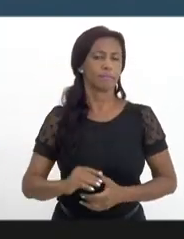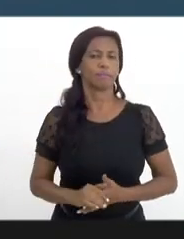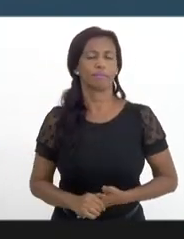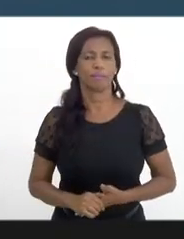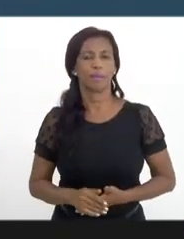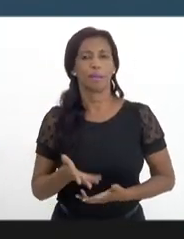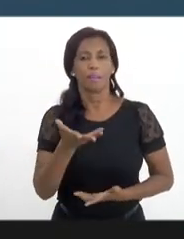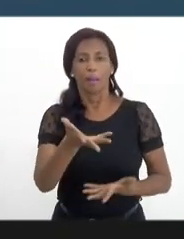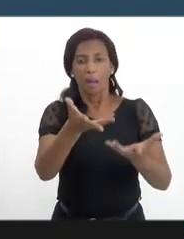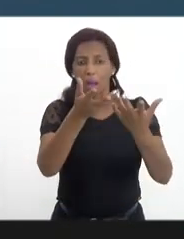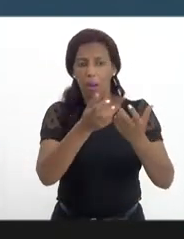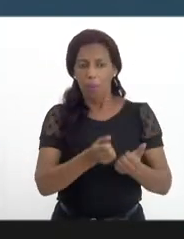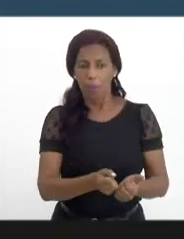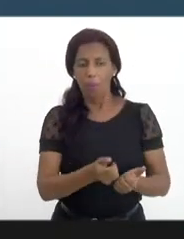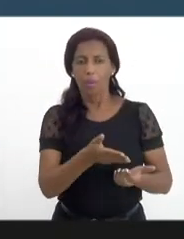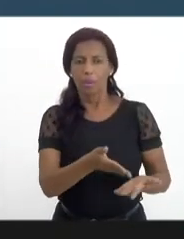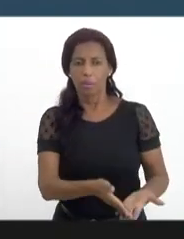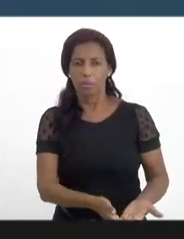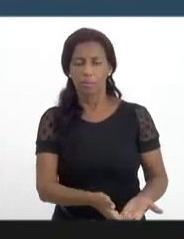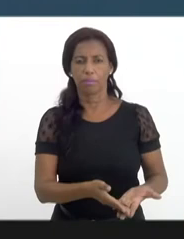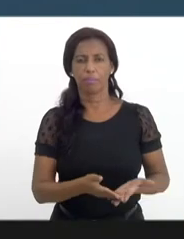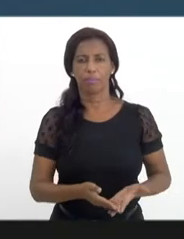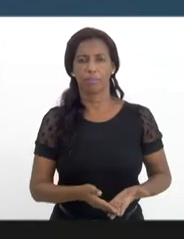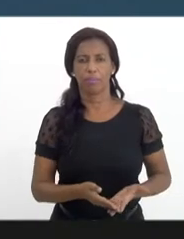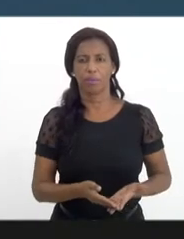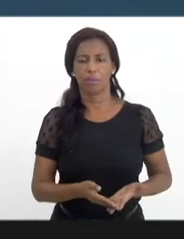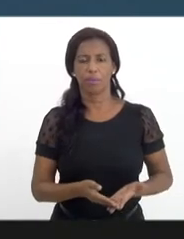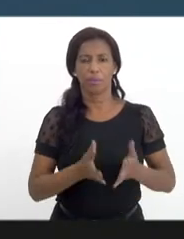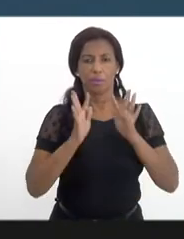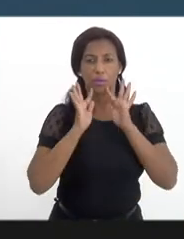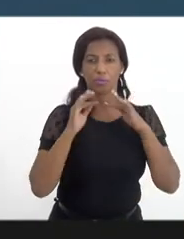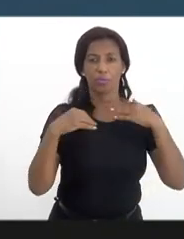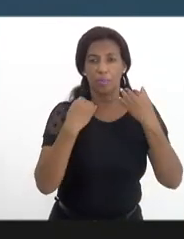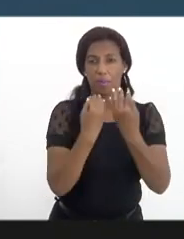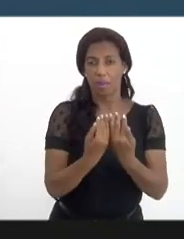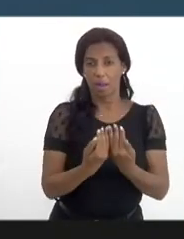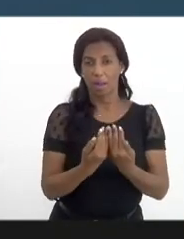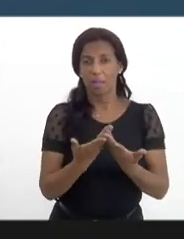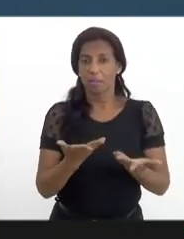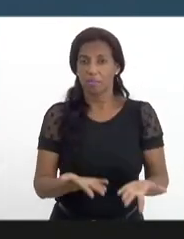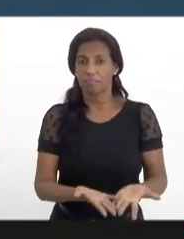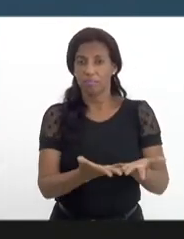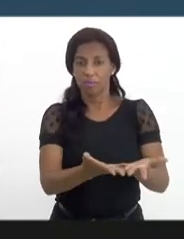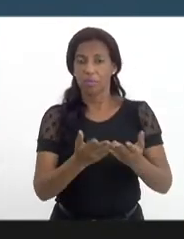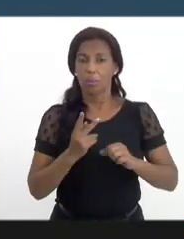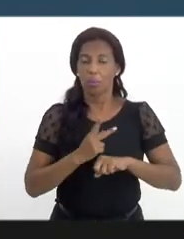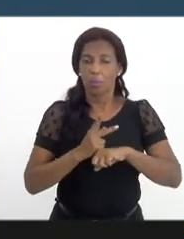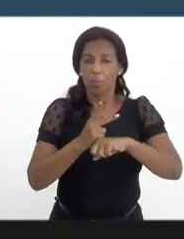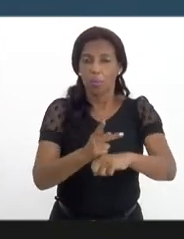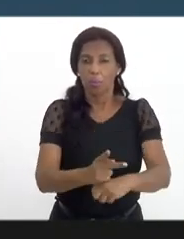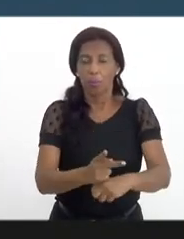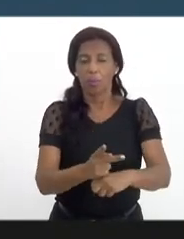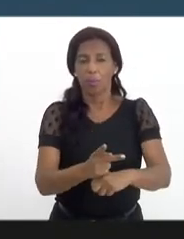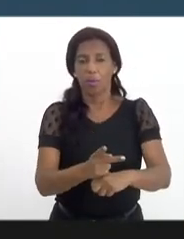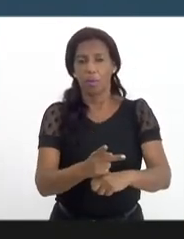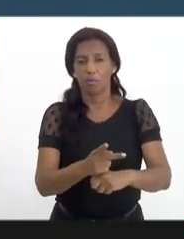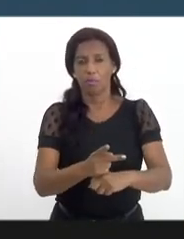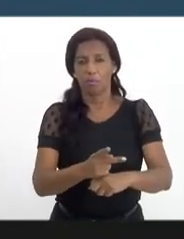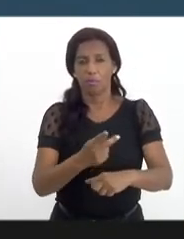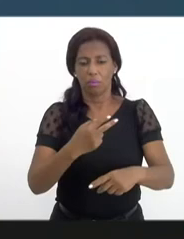para acolher os seus, os seus entes queridos, né, que estão aí em busca de recuperação.